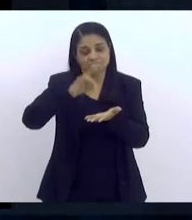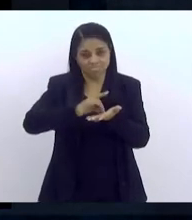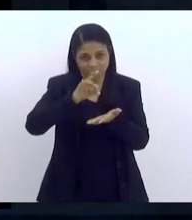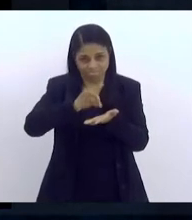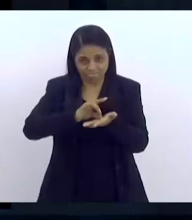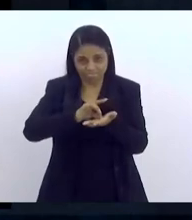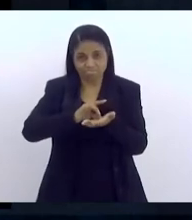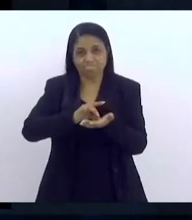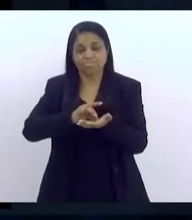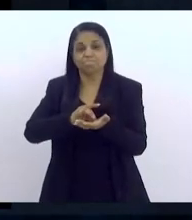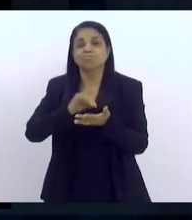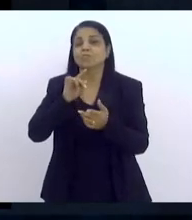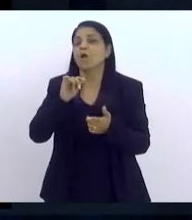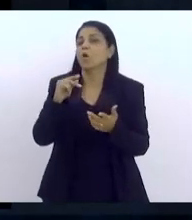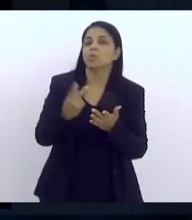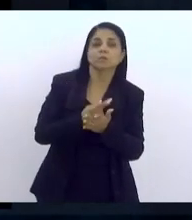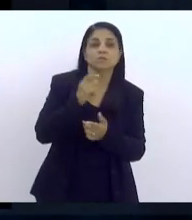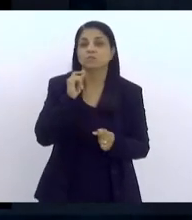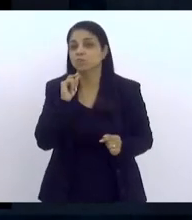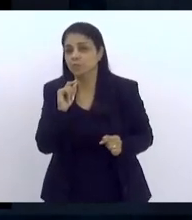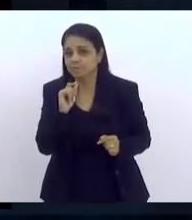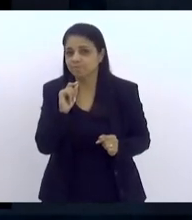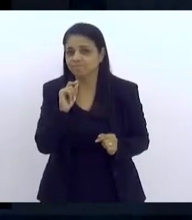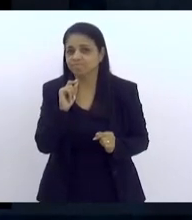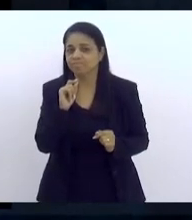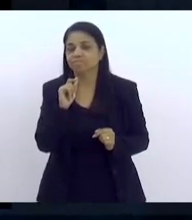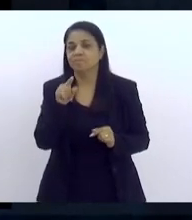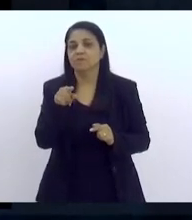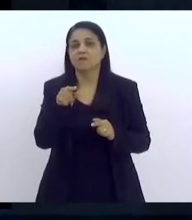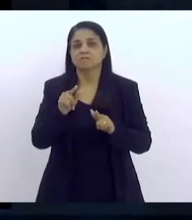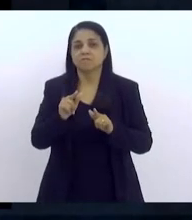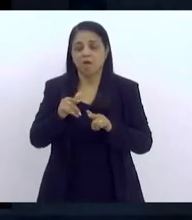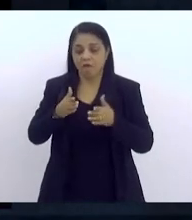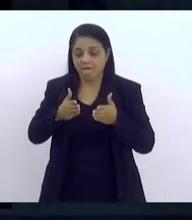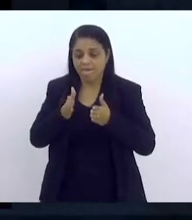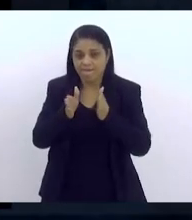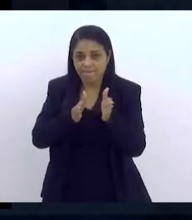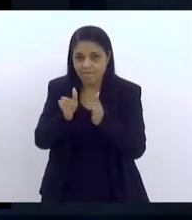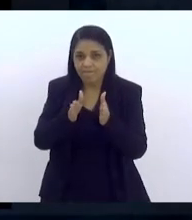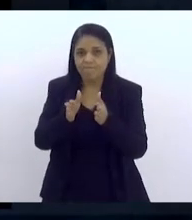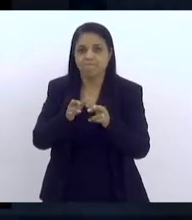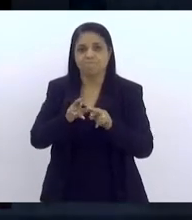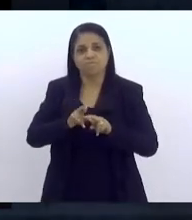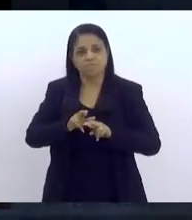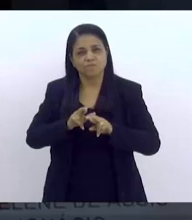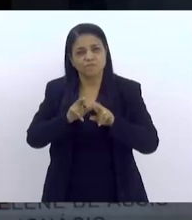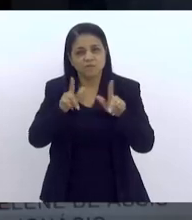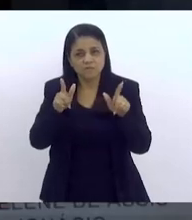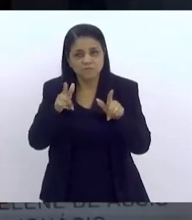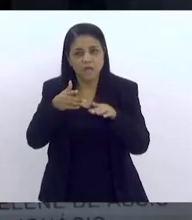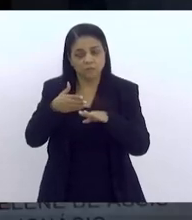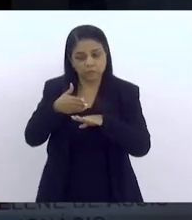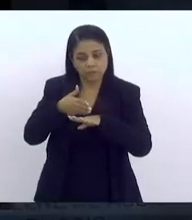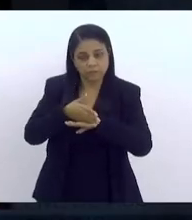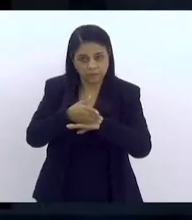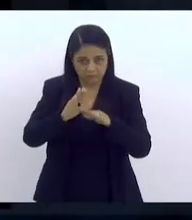o que acontece? Justamente essa forma de acesso diferenciada, esse campo...